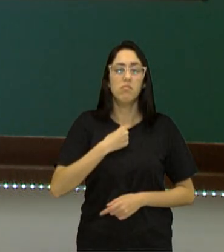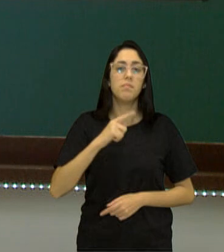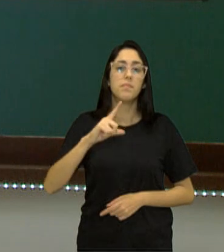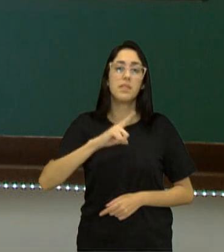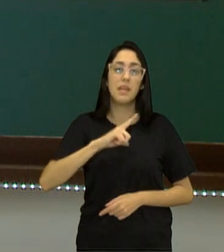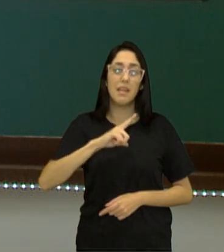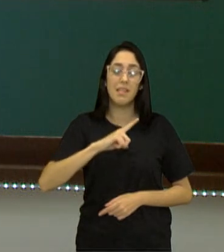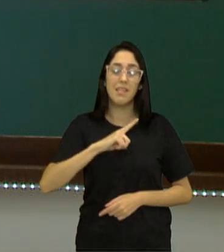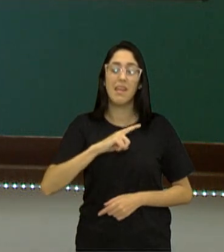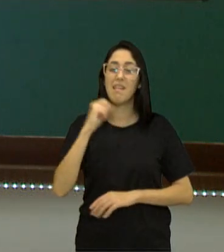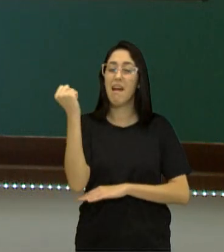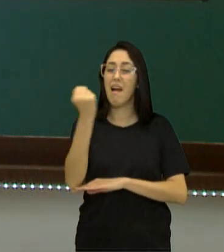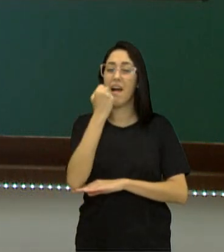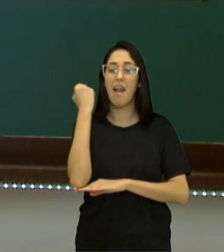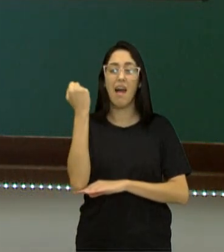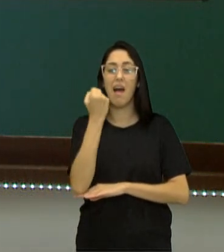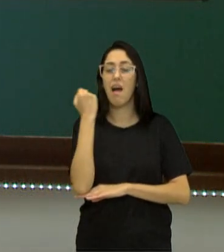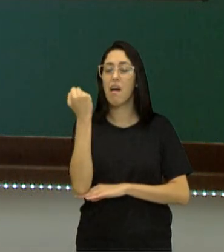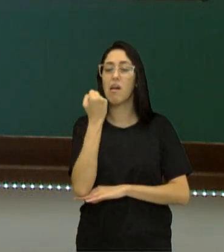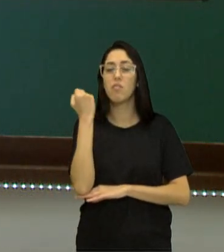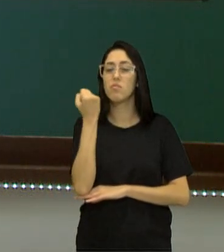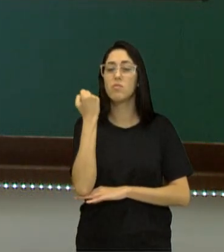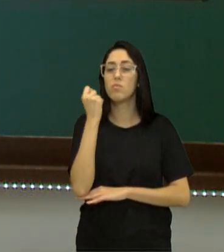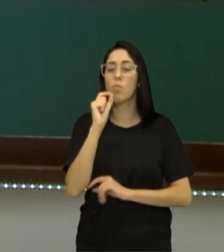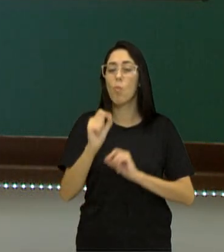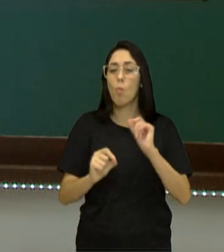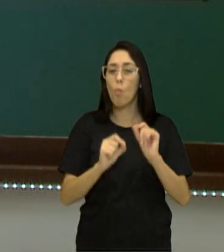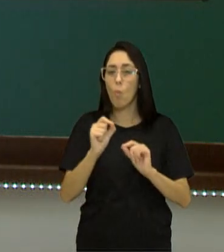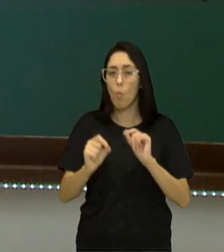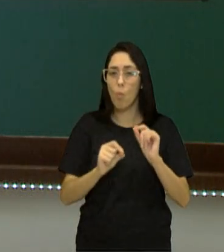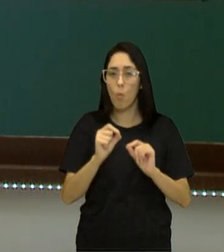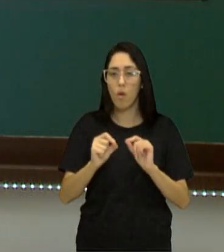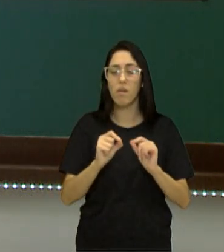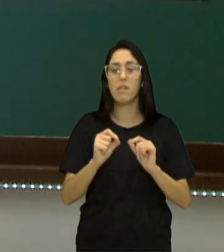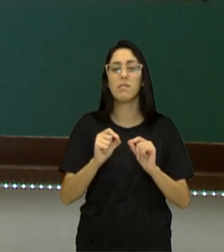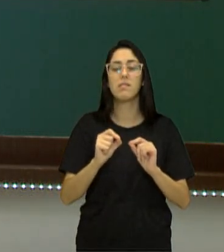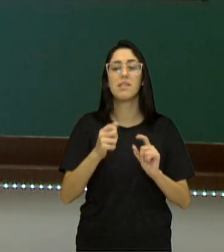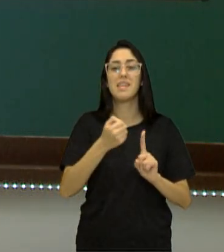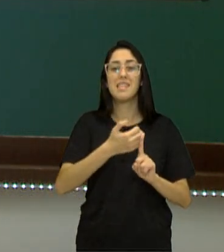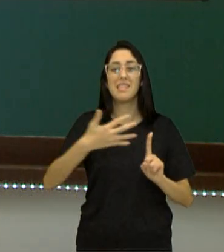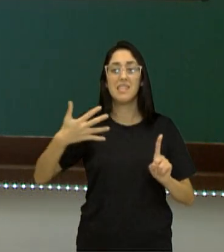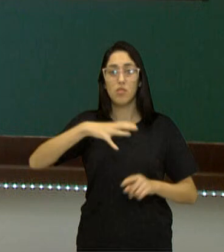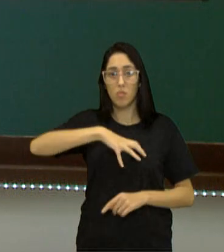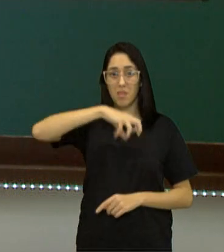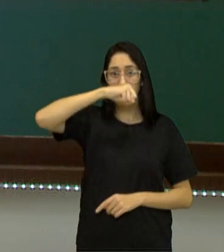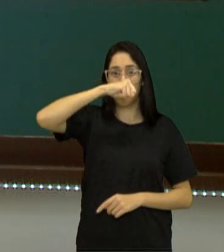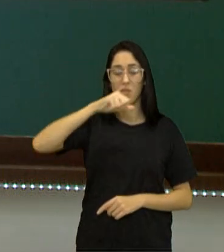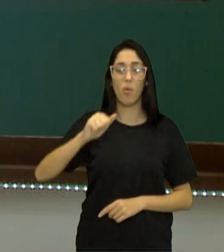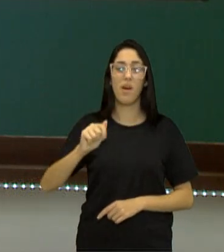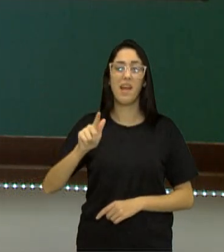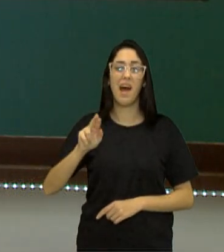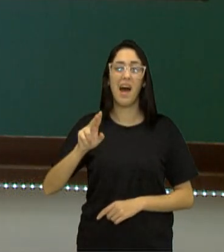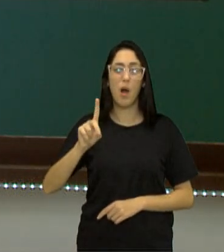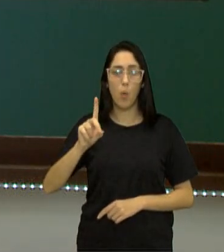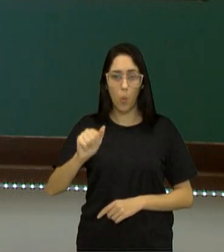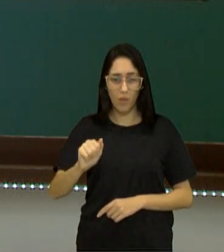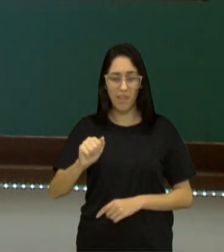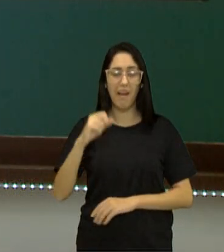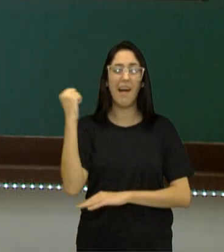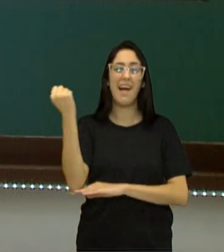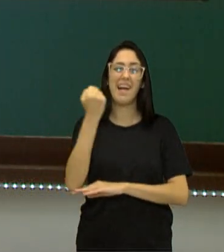mais severa, é conhecida como Síndrome Respiratória Aguda Grave ou